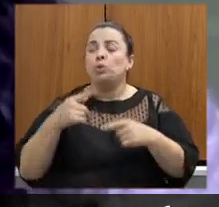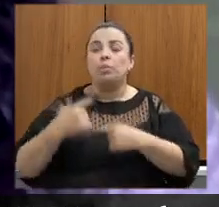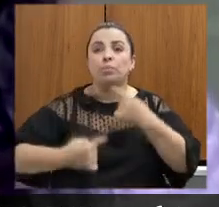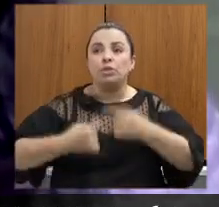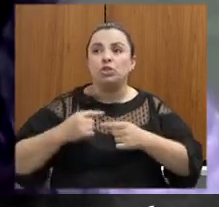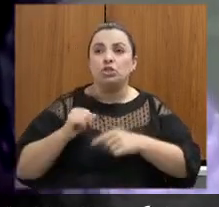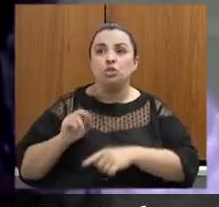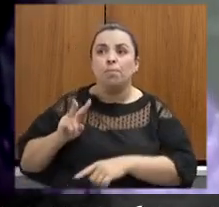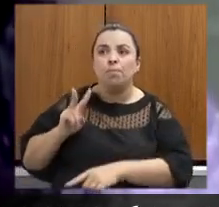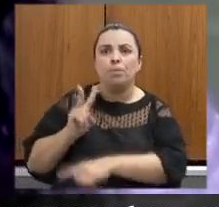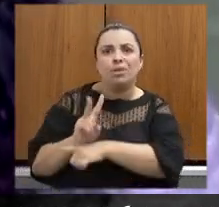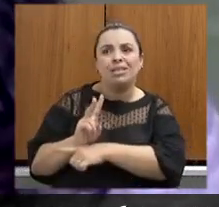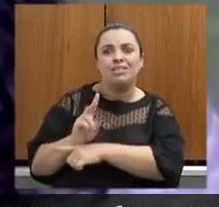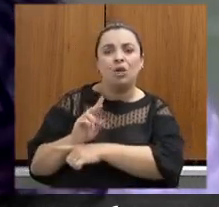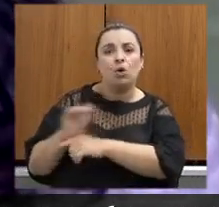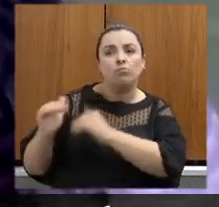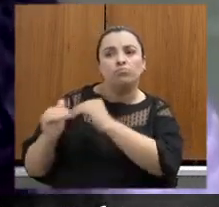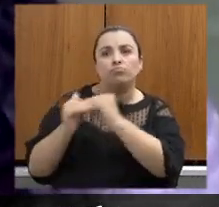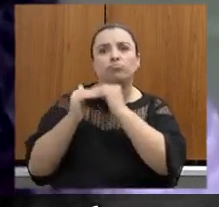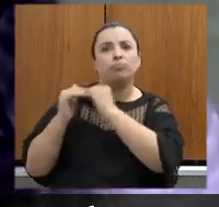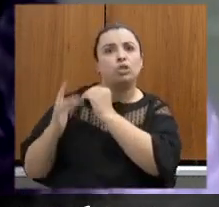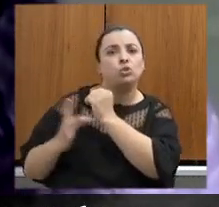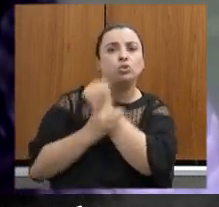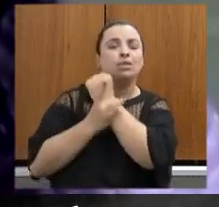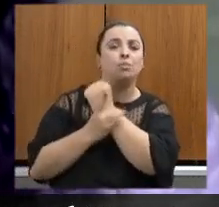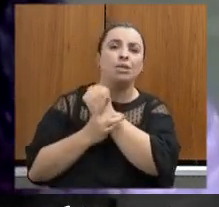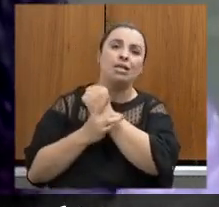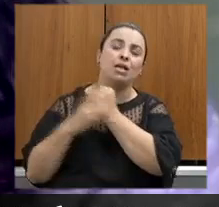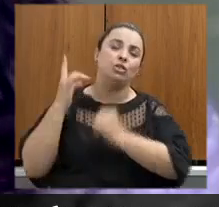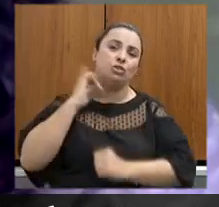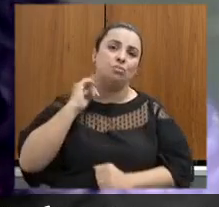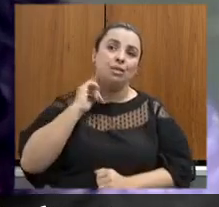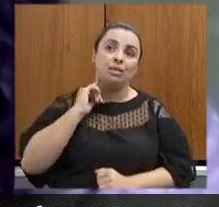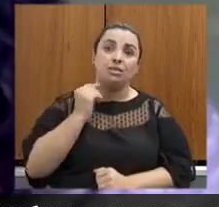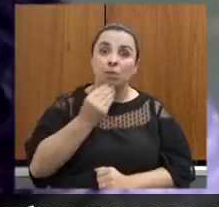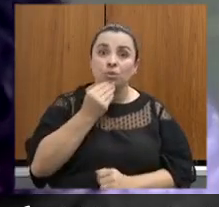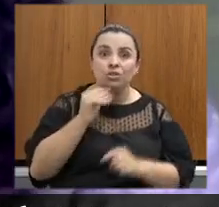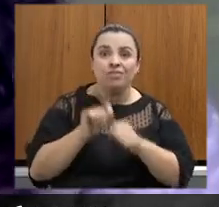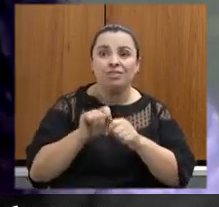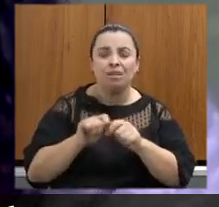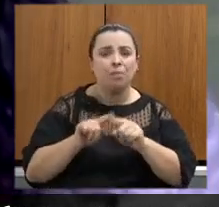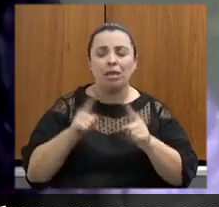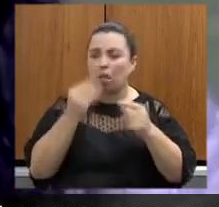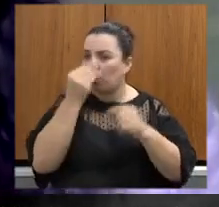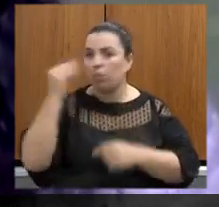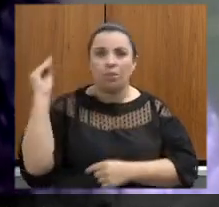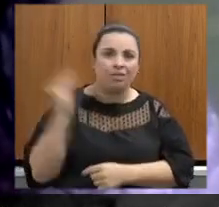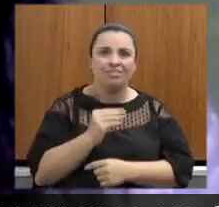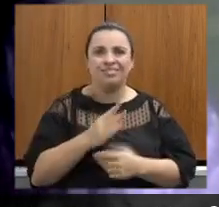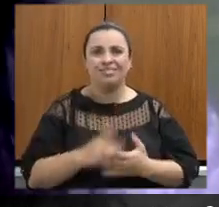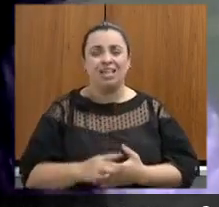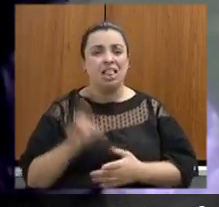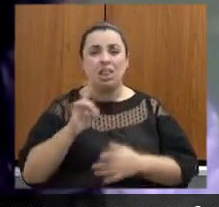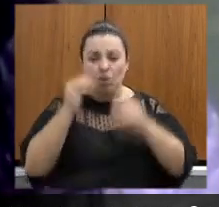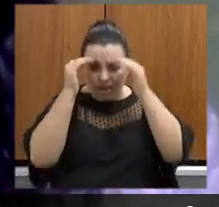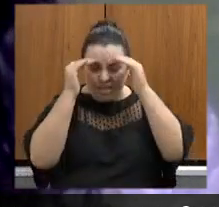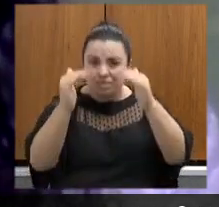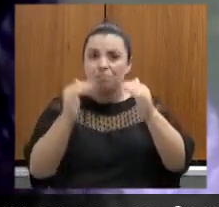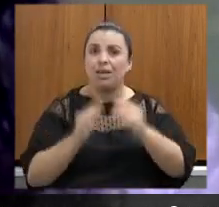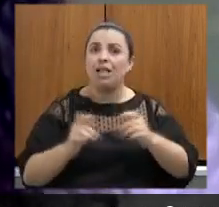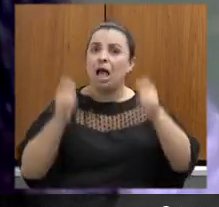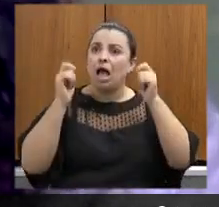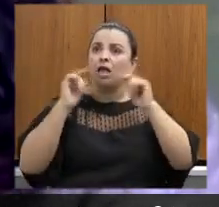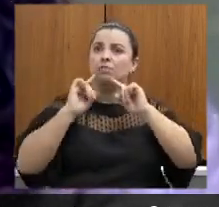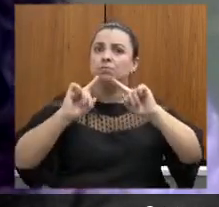e de sustentabilidade que o Estado de Minas deveria fazer que não leve em conta a participação popular as manifestações populares